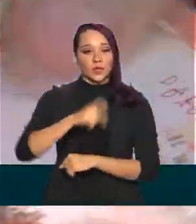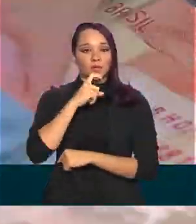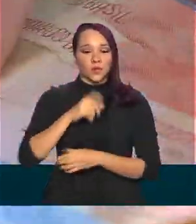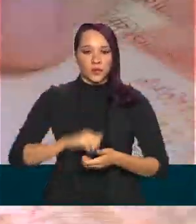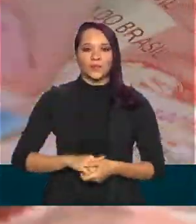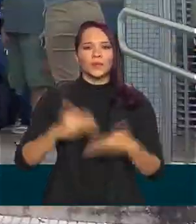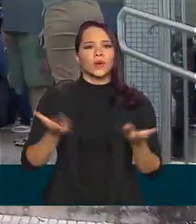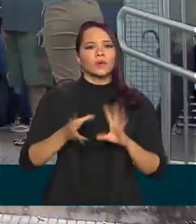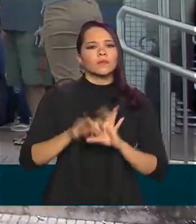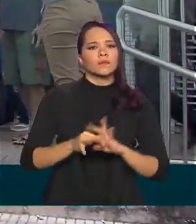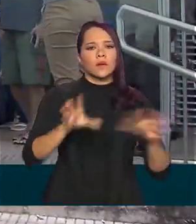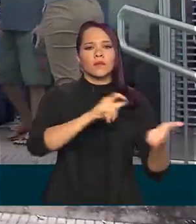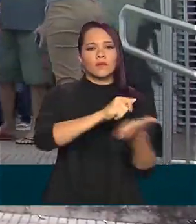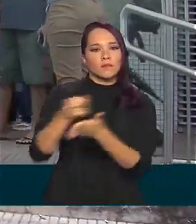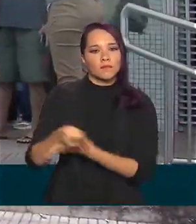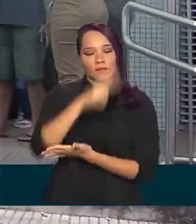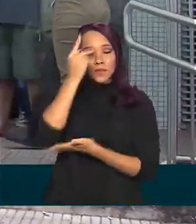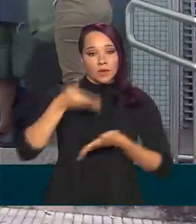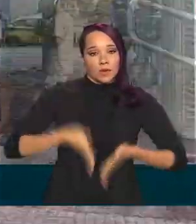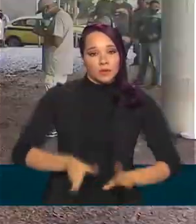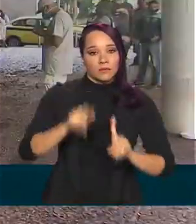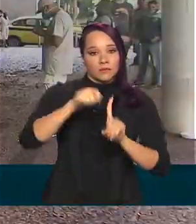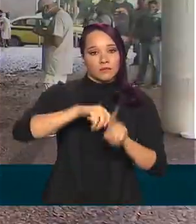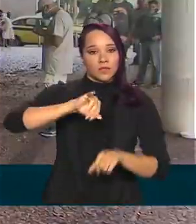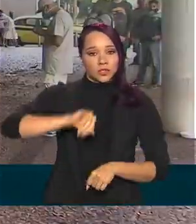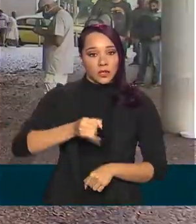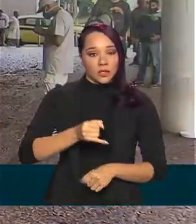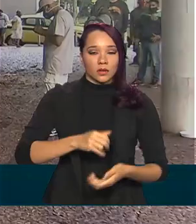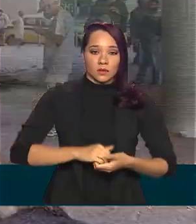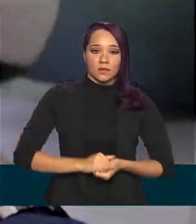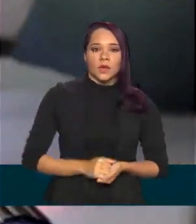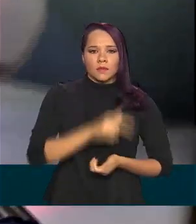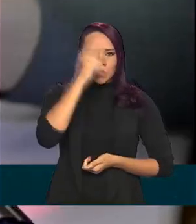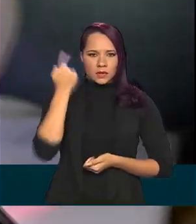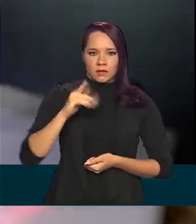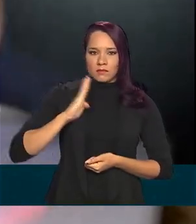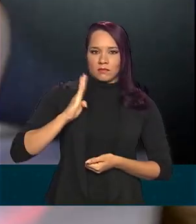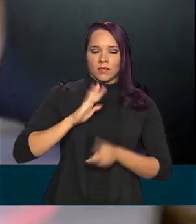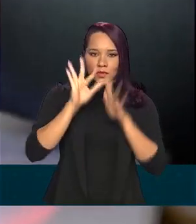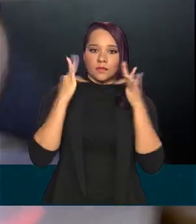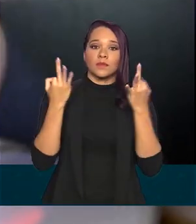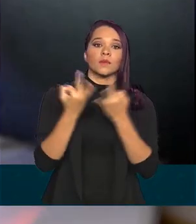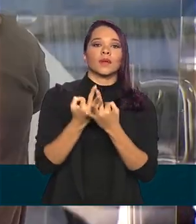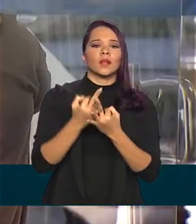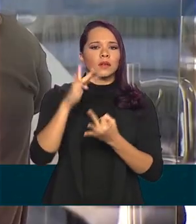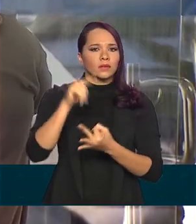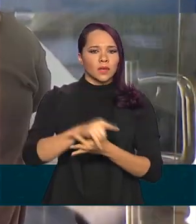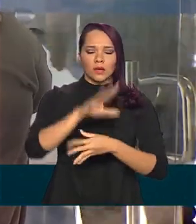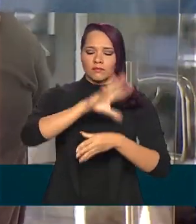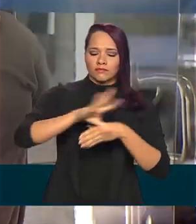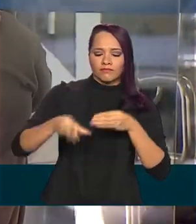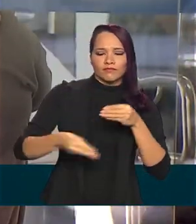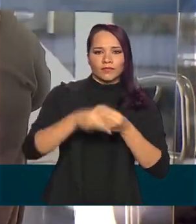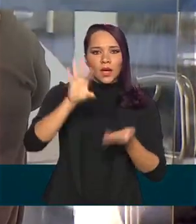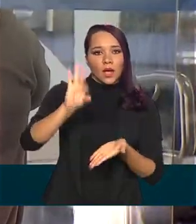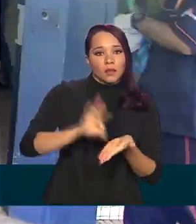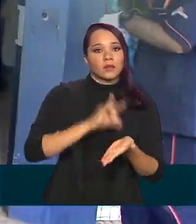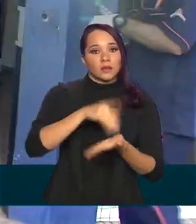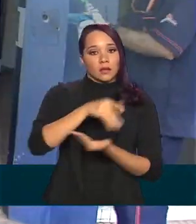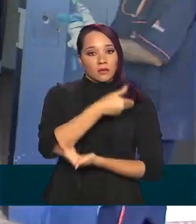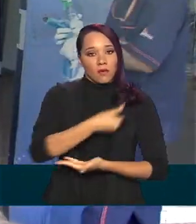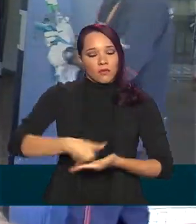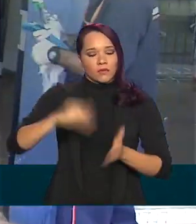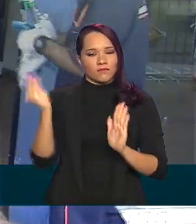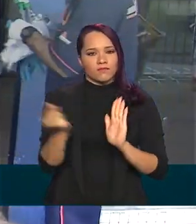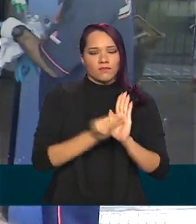foi liberado o pagamento para quem nasceu em janeiro. Já quem participa do Bolsa Família, que foi automaticamente cadastrado pelo governo